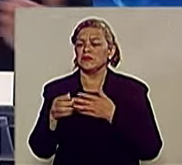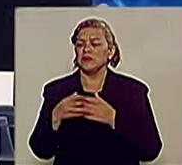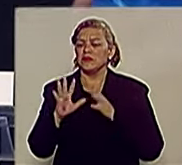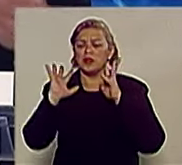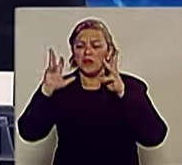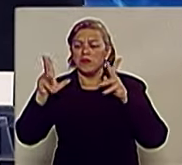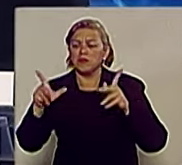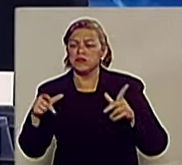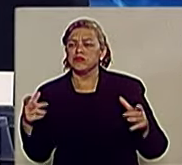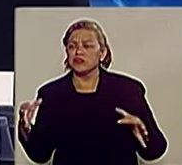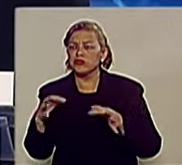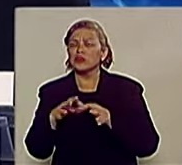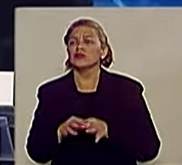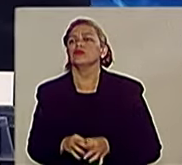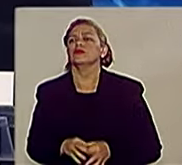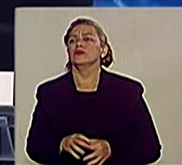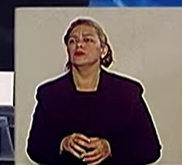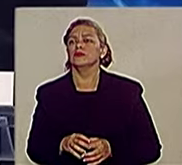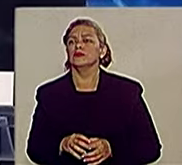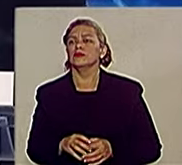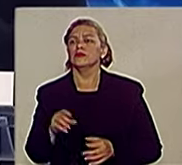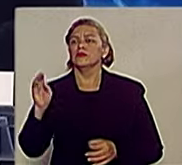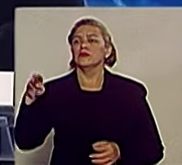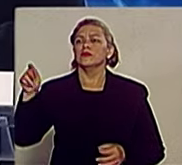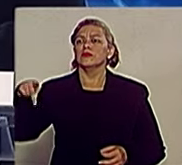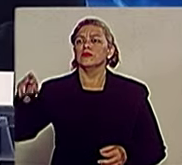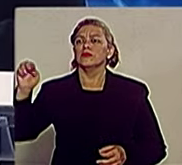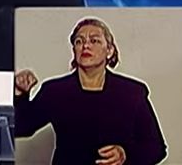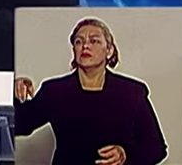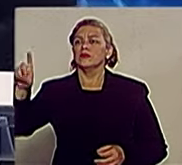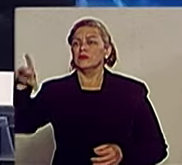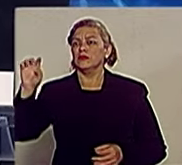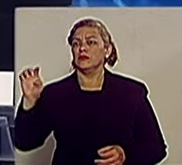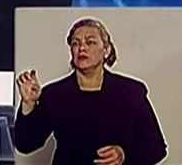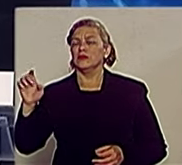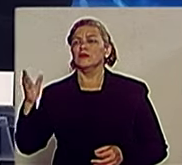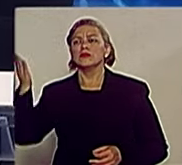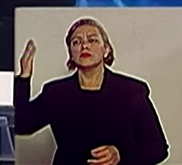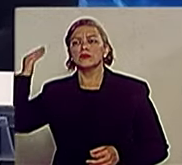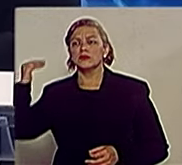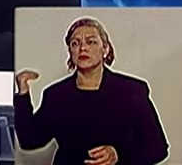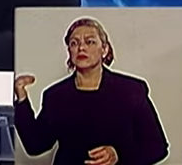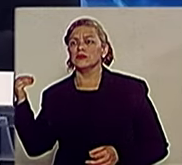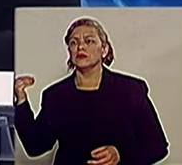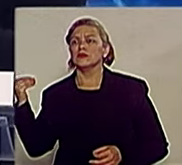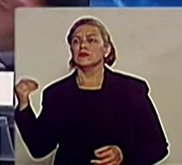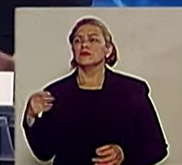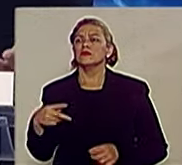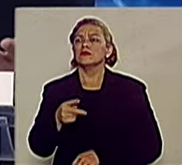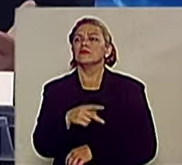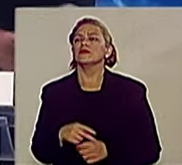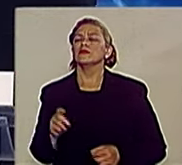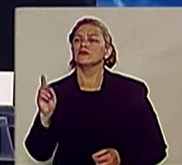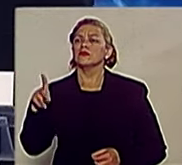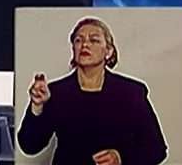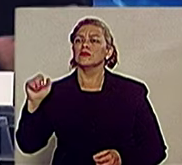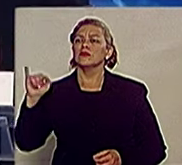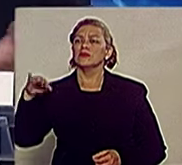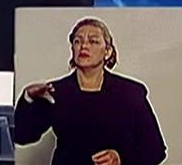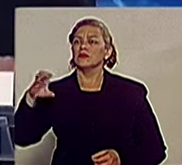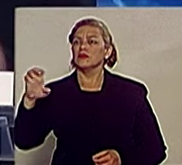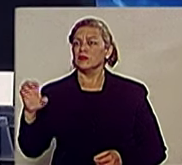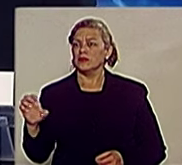Porque se transita dessa maneira. O PMDB, até um pouco tempo atrás, hoje é vice do prefeito e está do outro lado